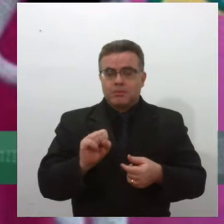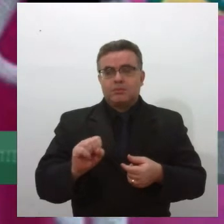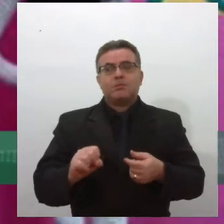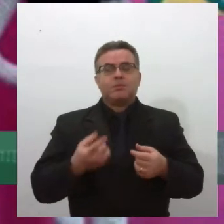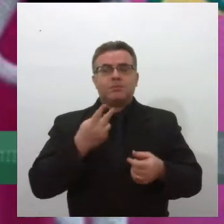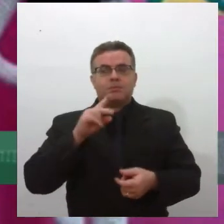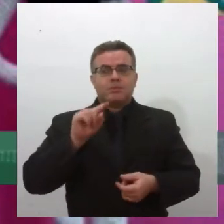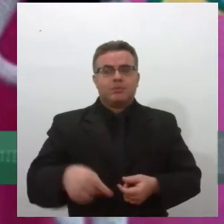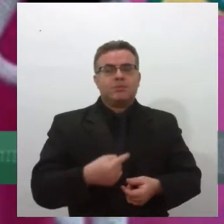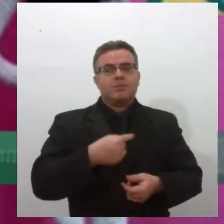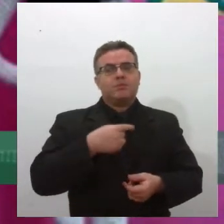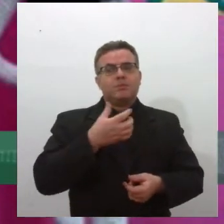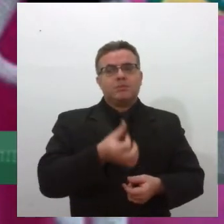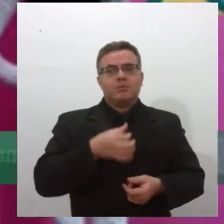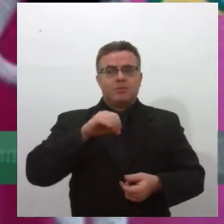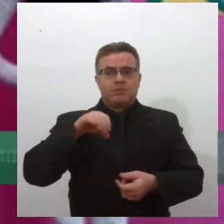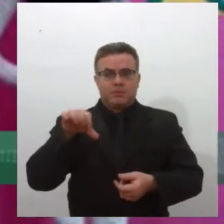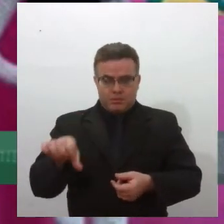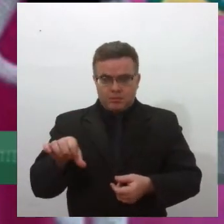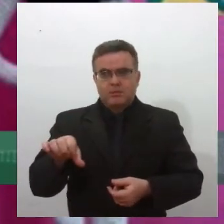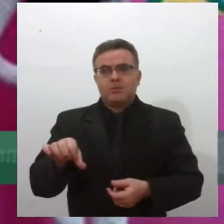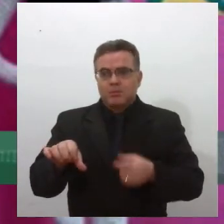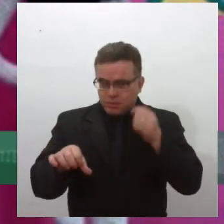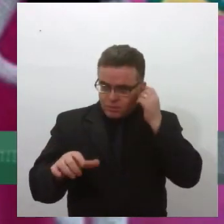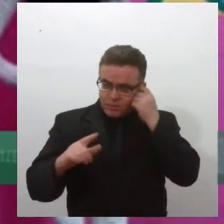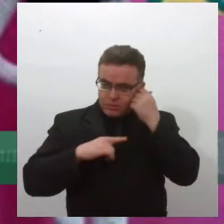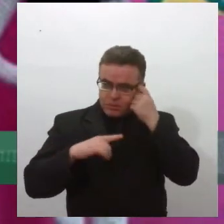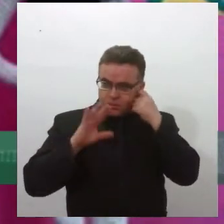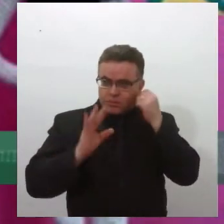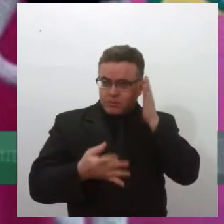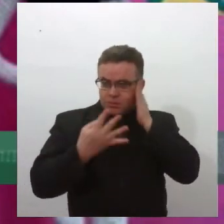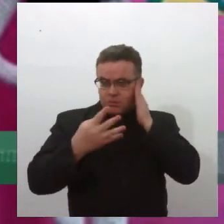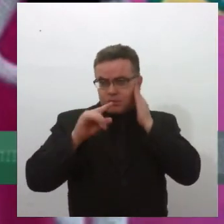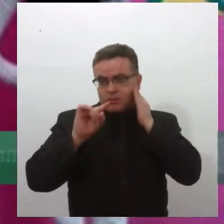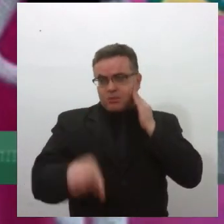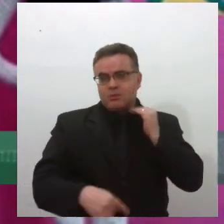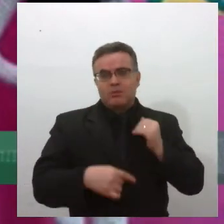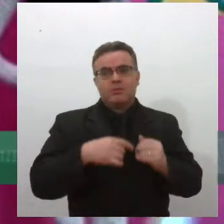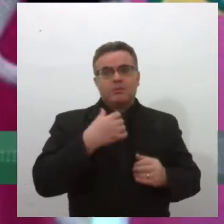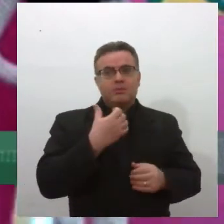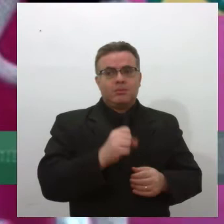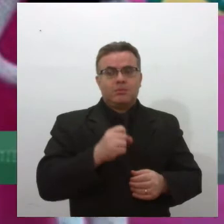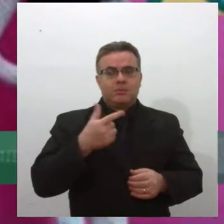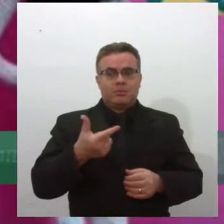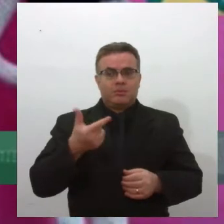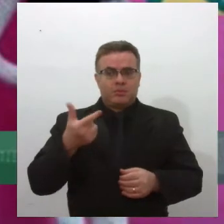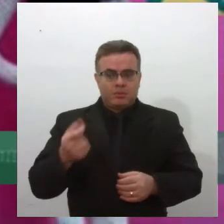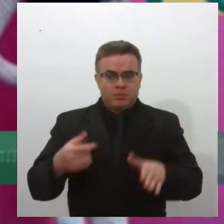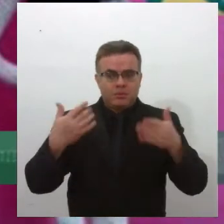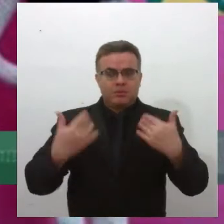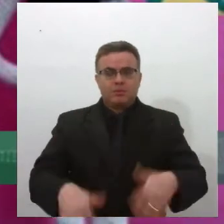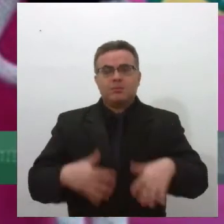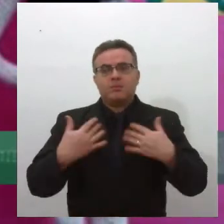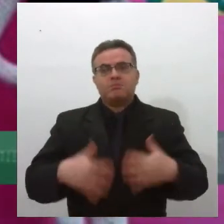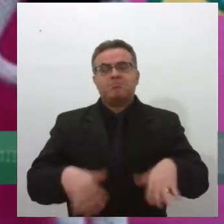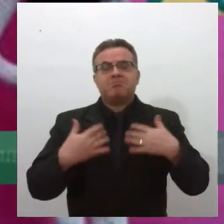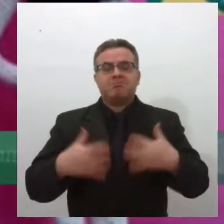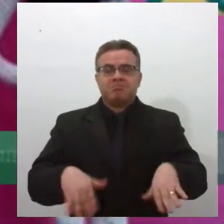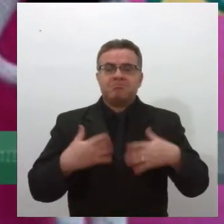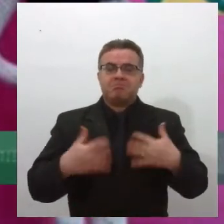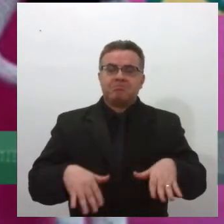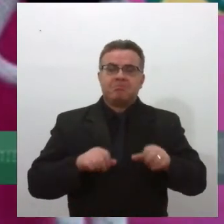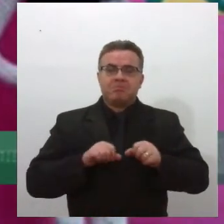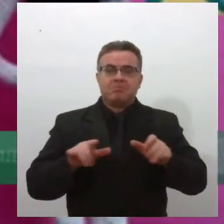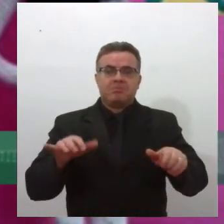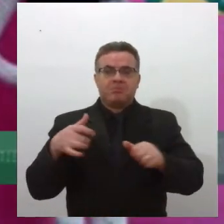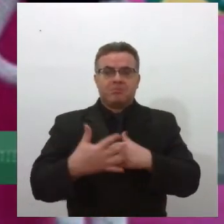.609 transplantes e tivemos 4.805. Então, com a pandemia,